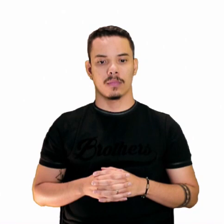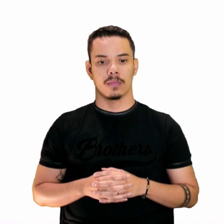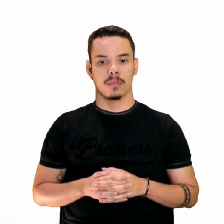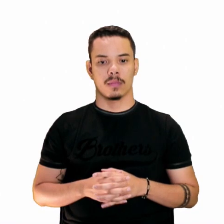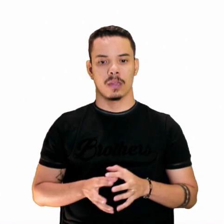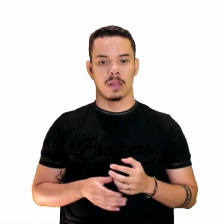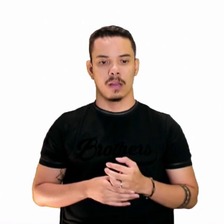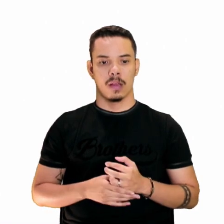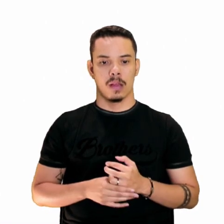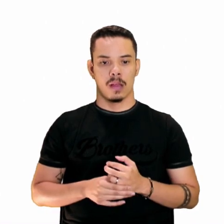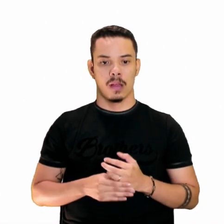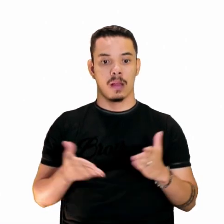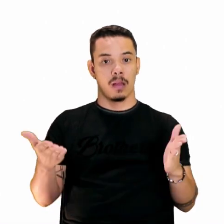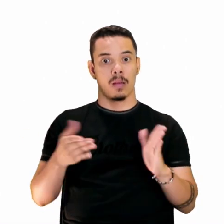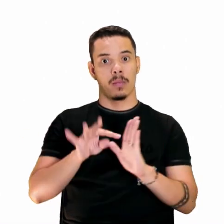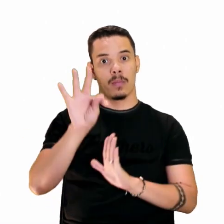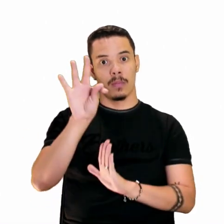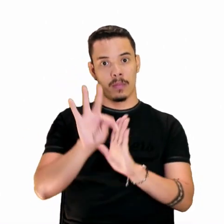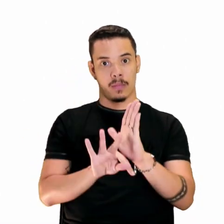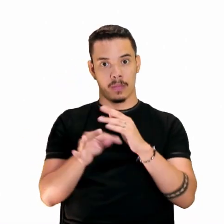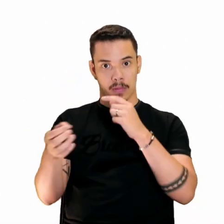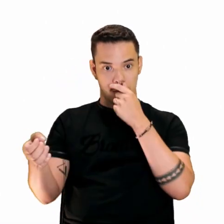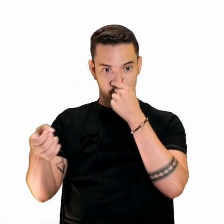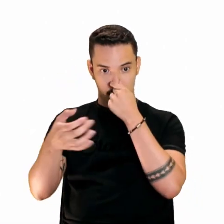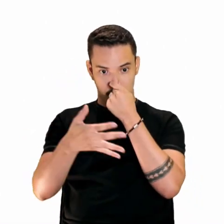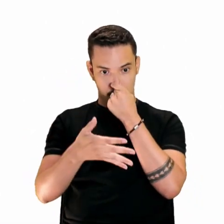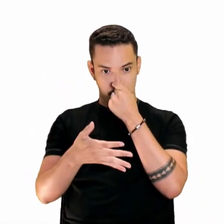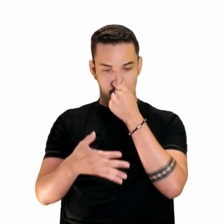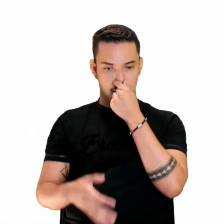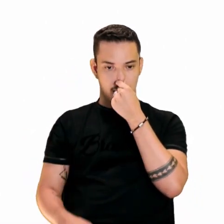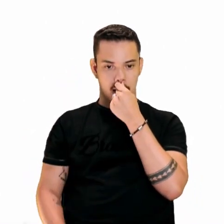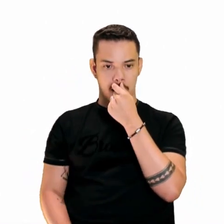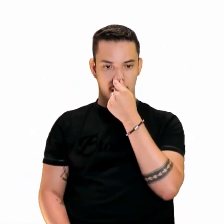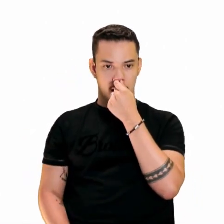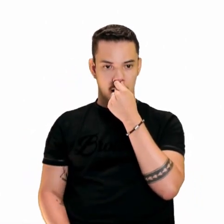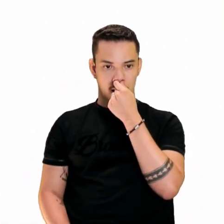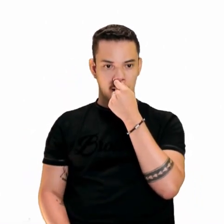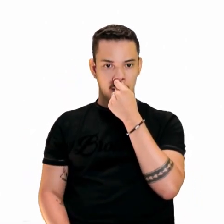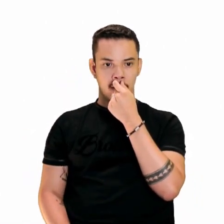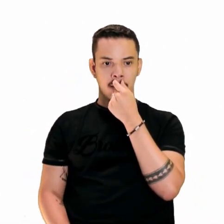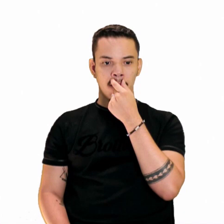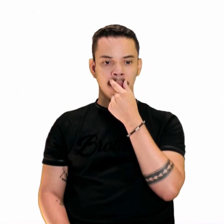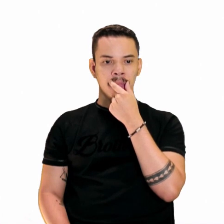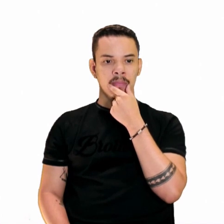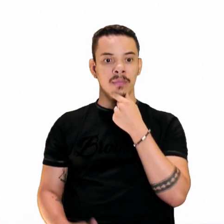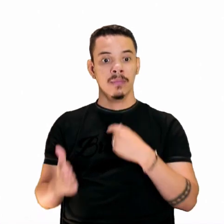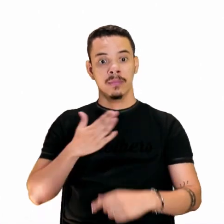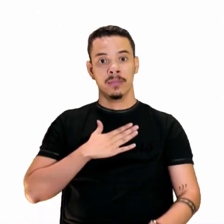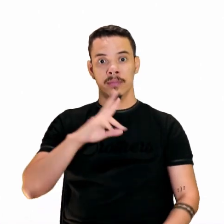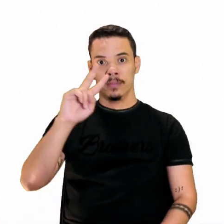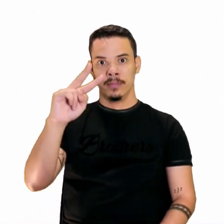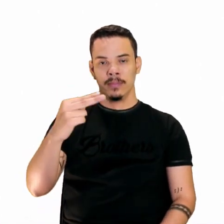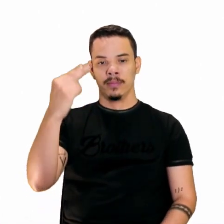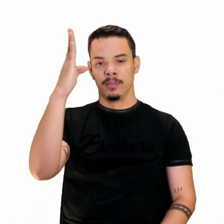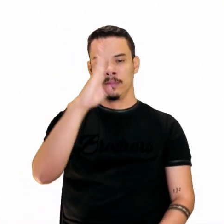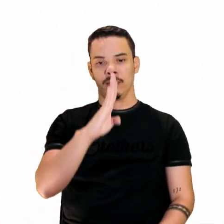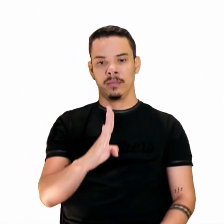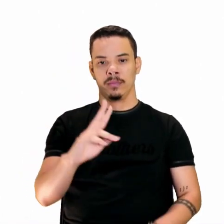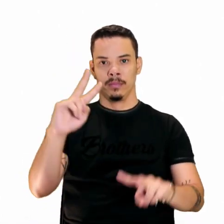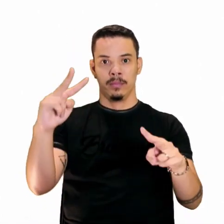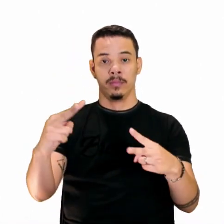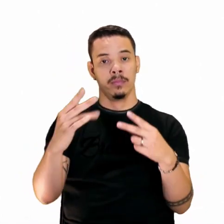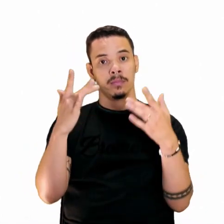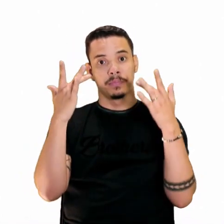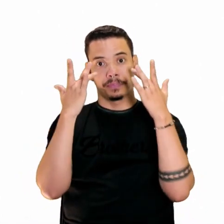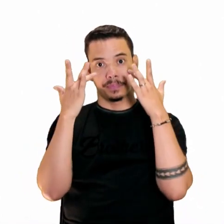novo, parafraseando aí, Gonçalves Dias. Carlos Durmão de Andrade. Meus olhos brasileiros se fecham saudosos.